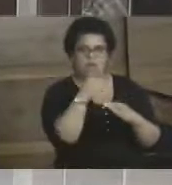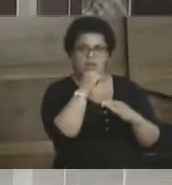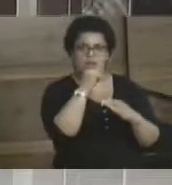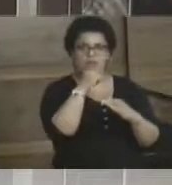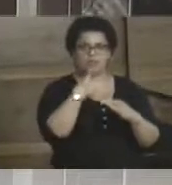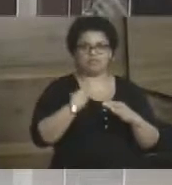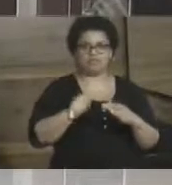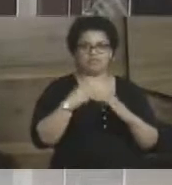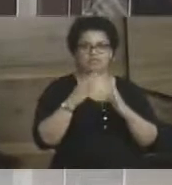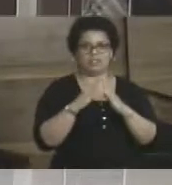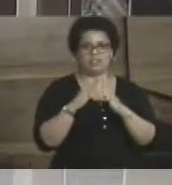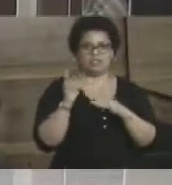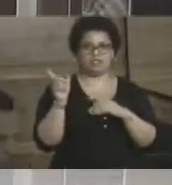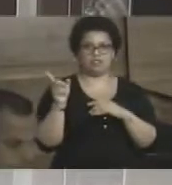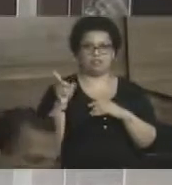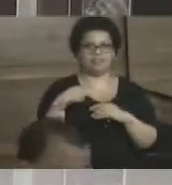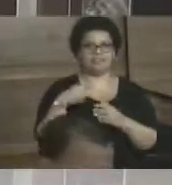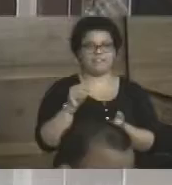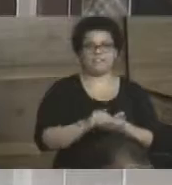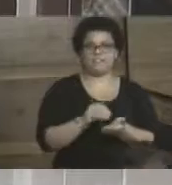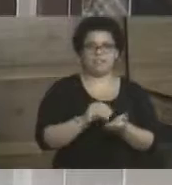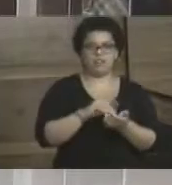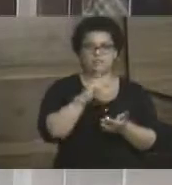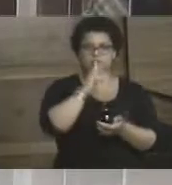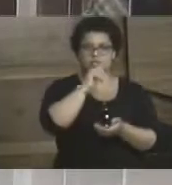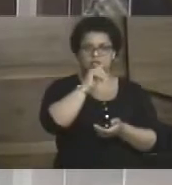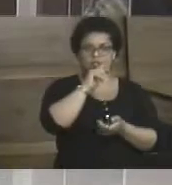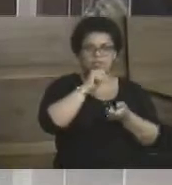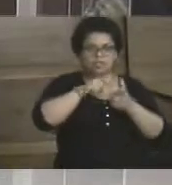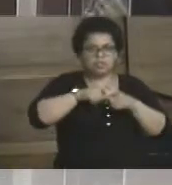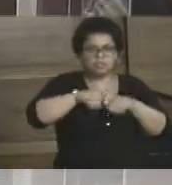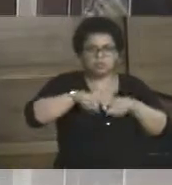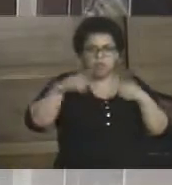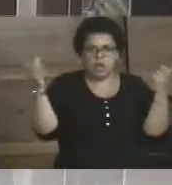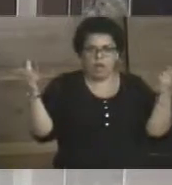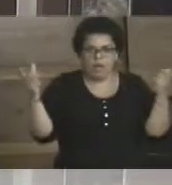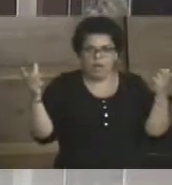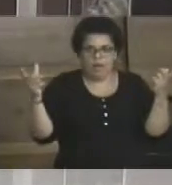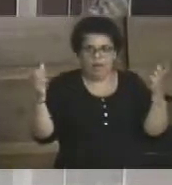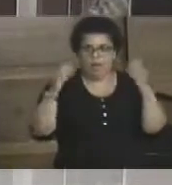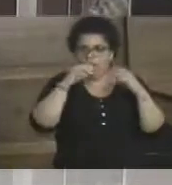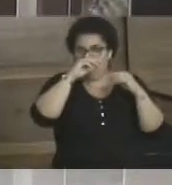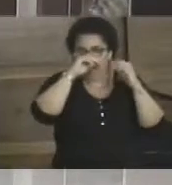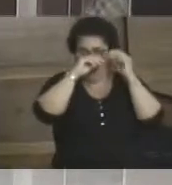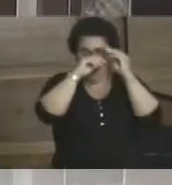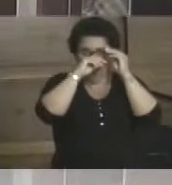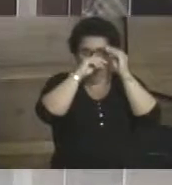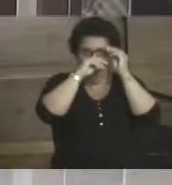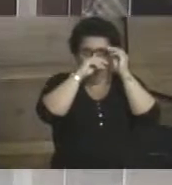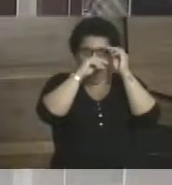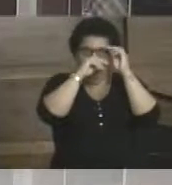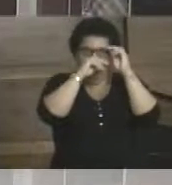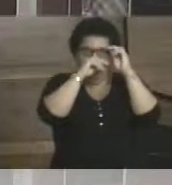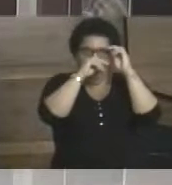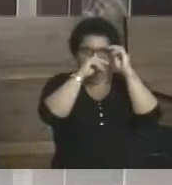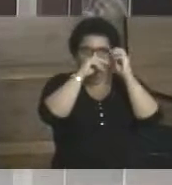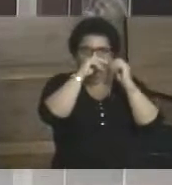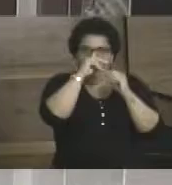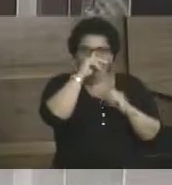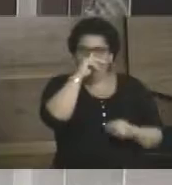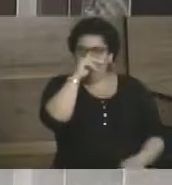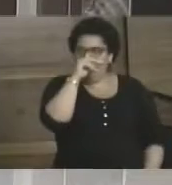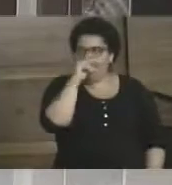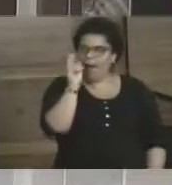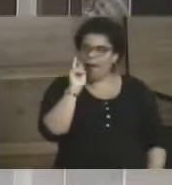residir. A gente já tem uma falta de água no município quase o ano todo. Quantas e quantas vezes eu vejo as